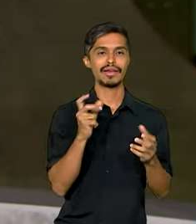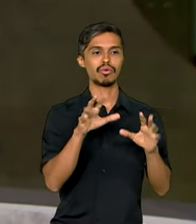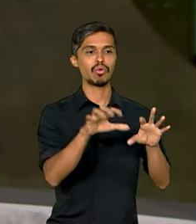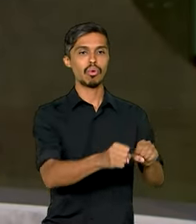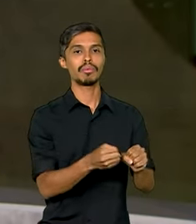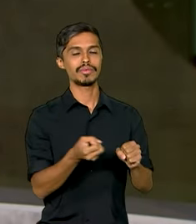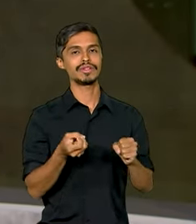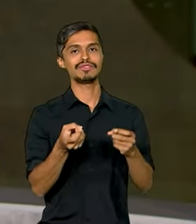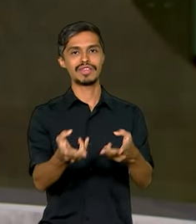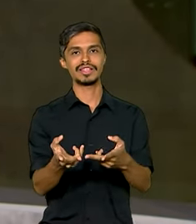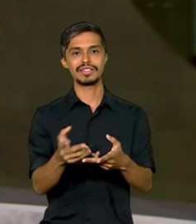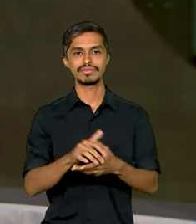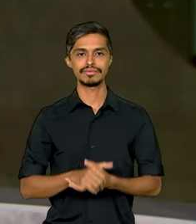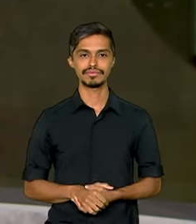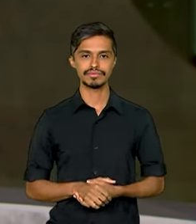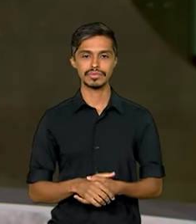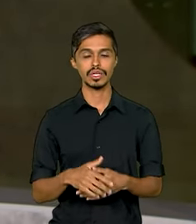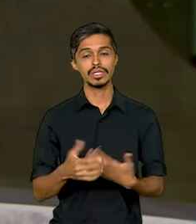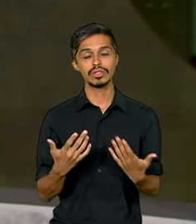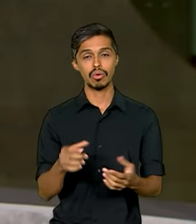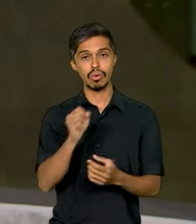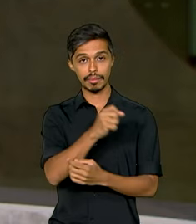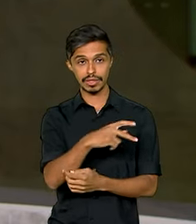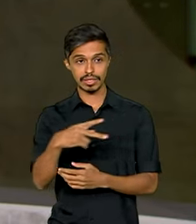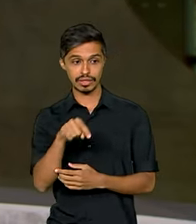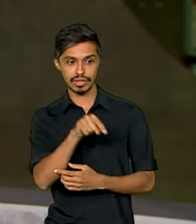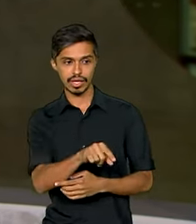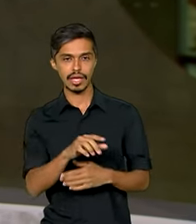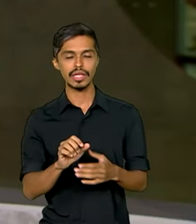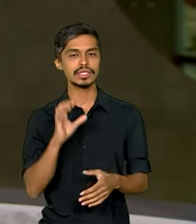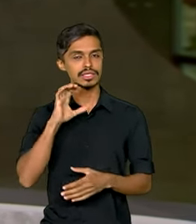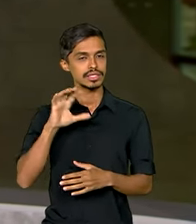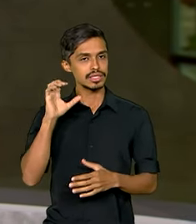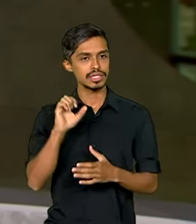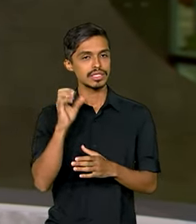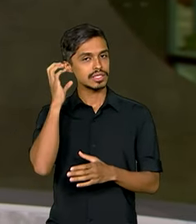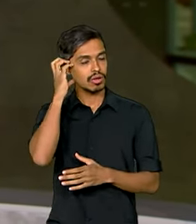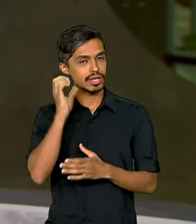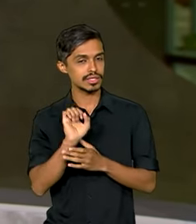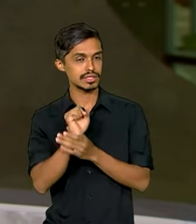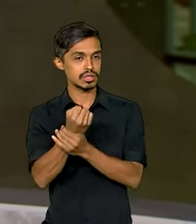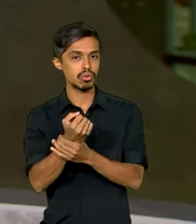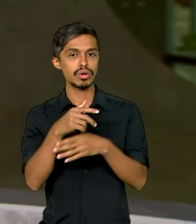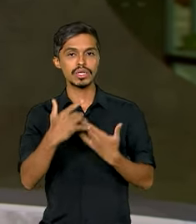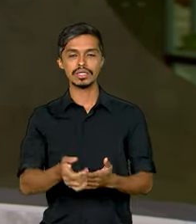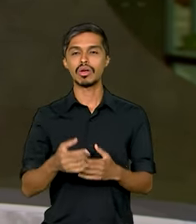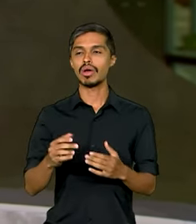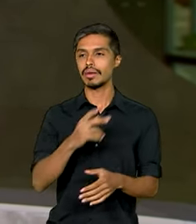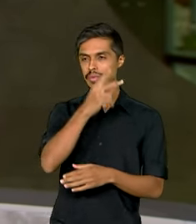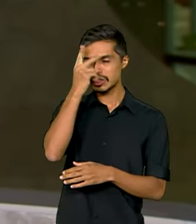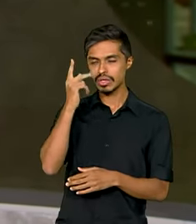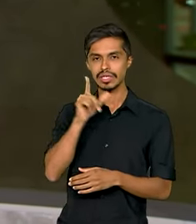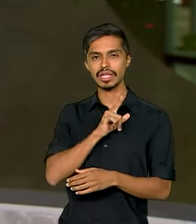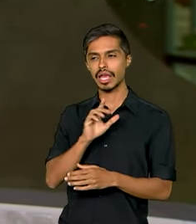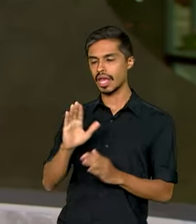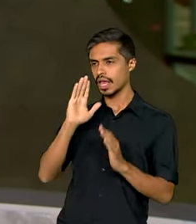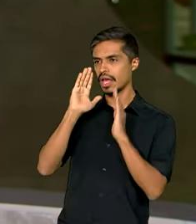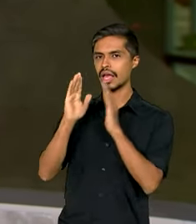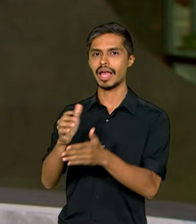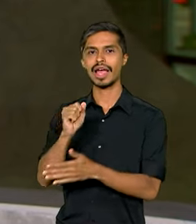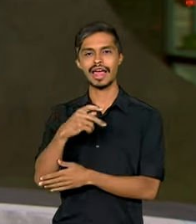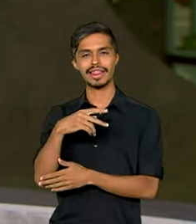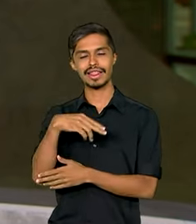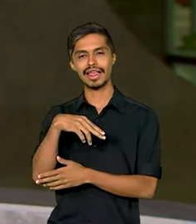Com o aplicativo celular seguro, o cidadão terá acesso direto à Anatel, o que vai agilizar as notificações a